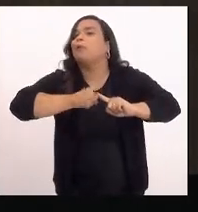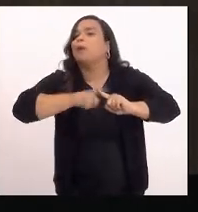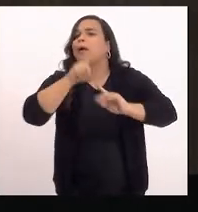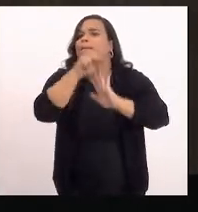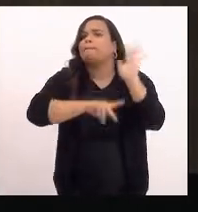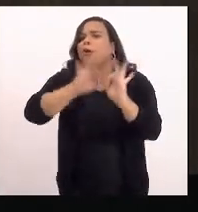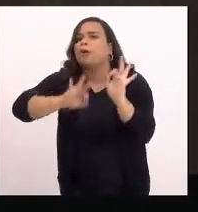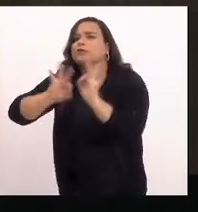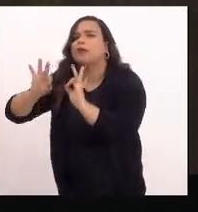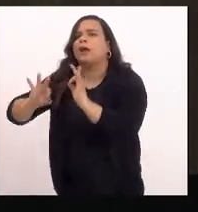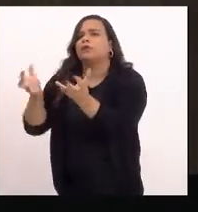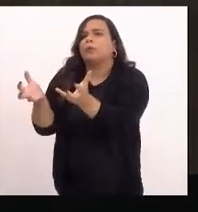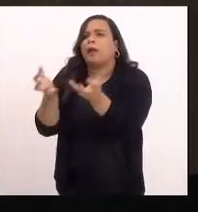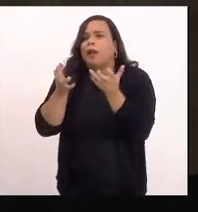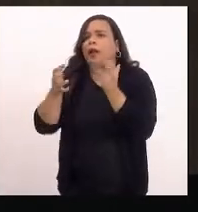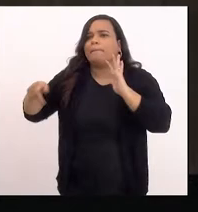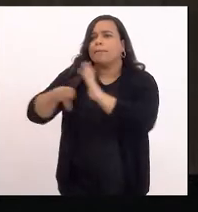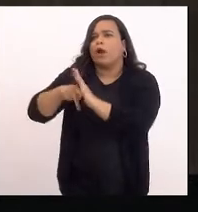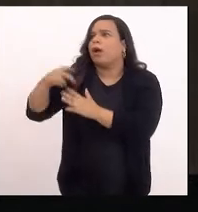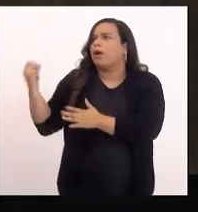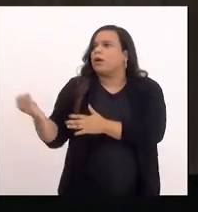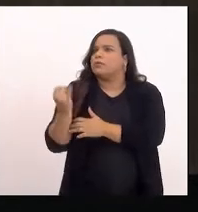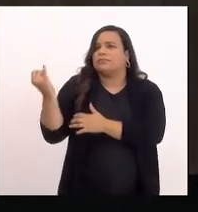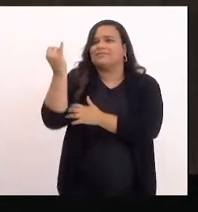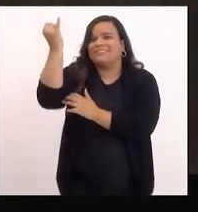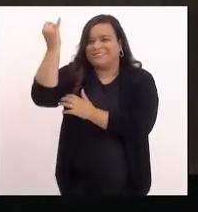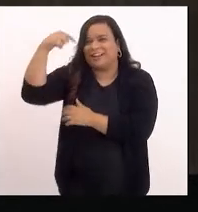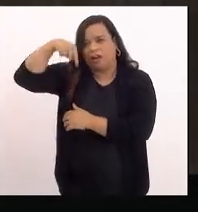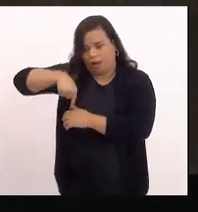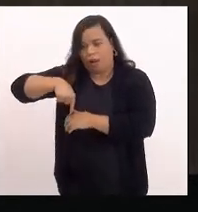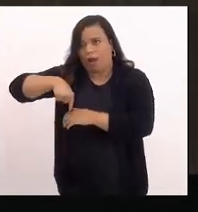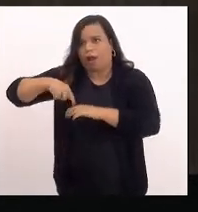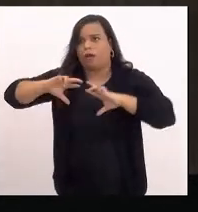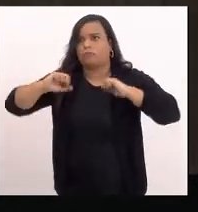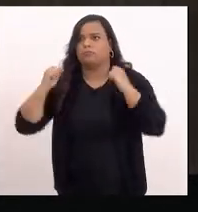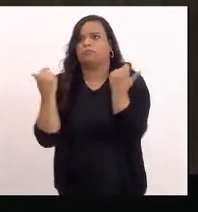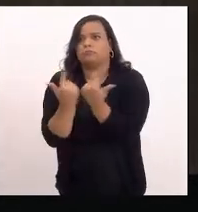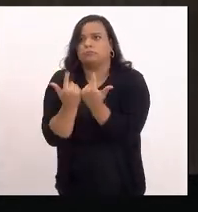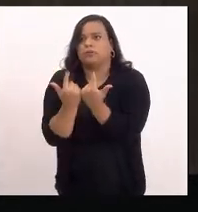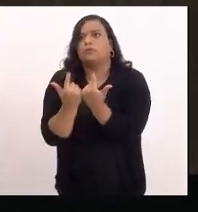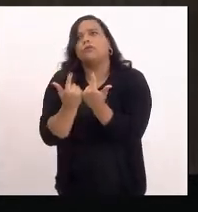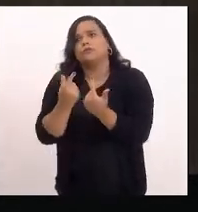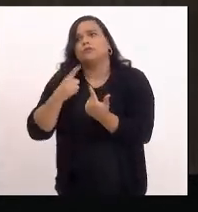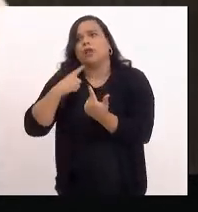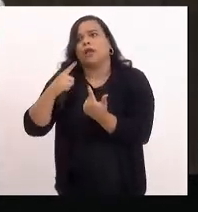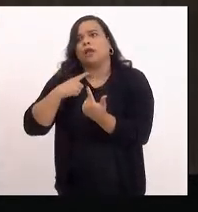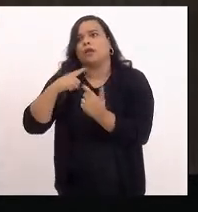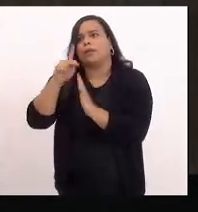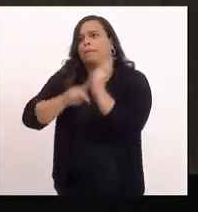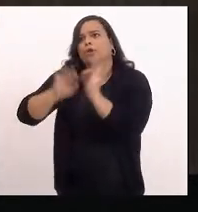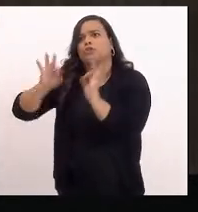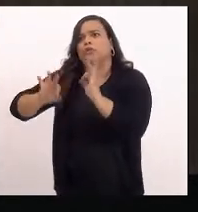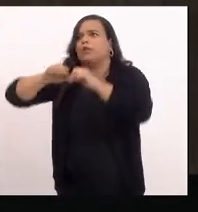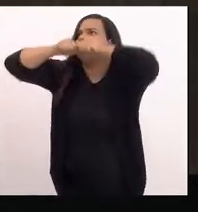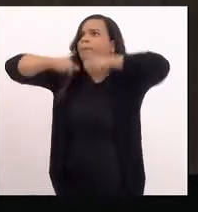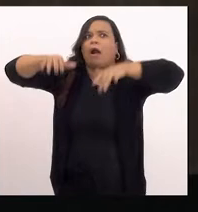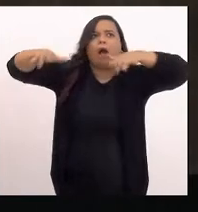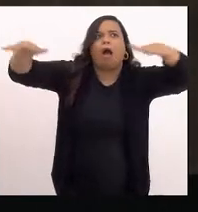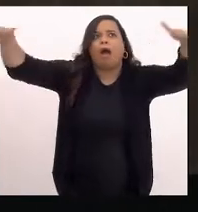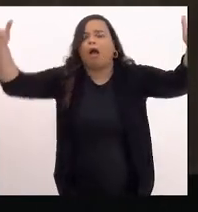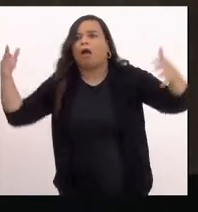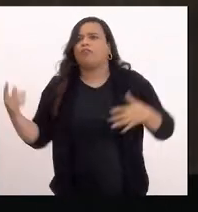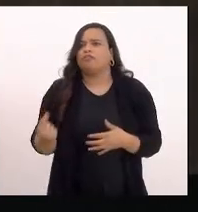em que se requer patrimônio material nesta casa, que não tem uma menor repercussão financeira,